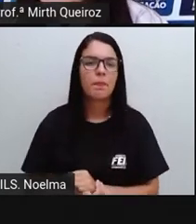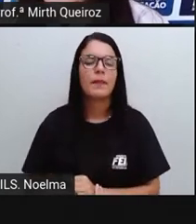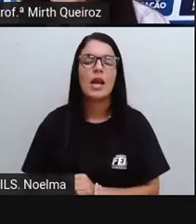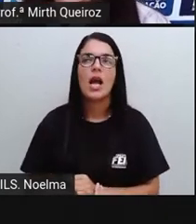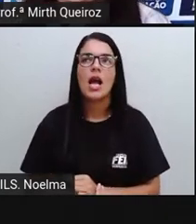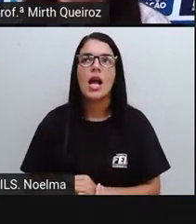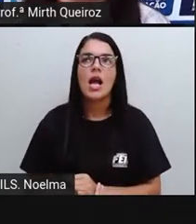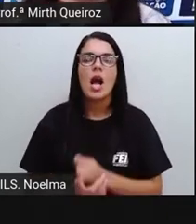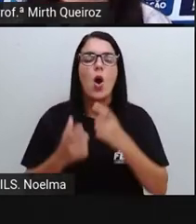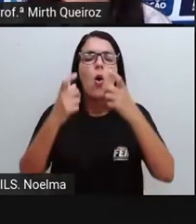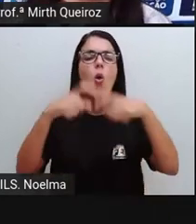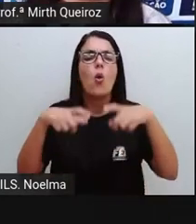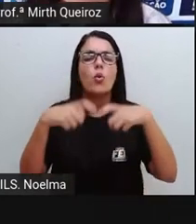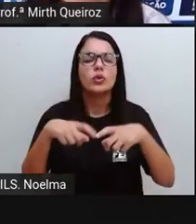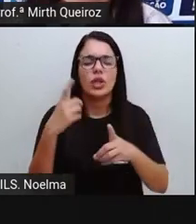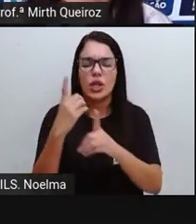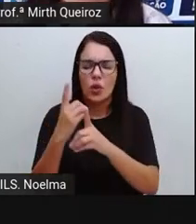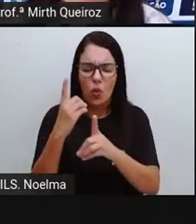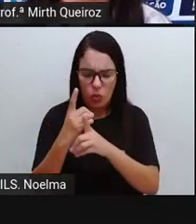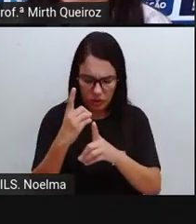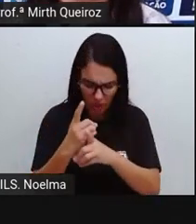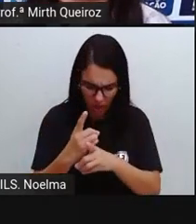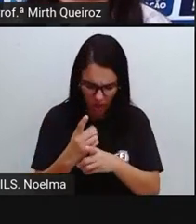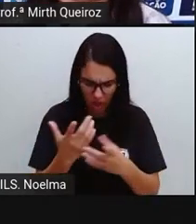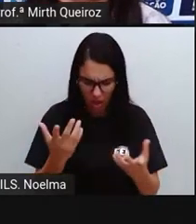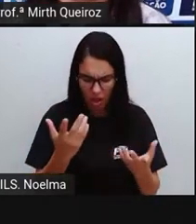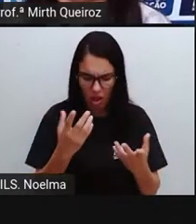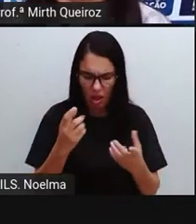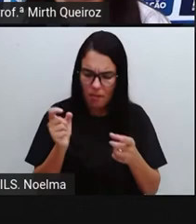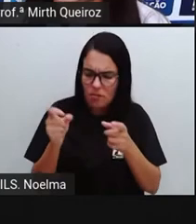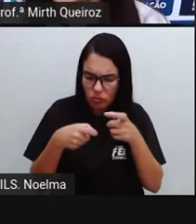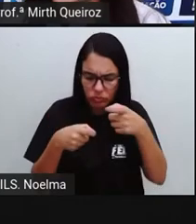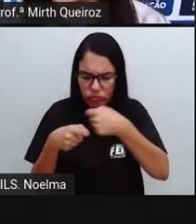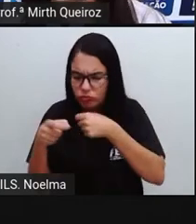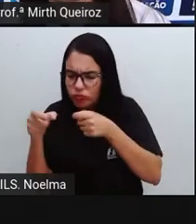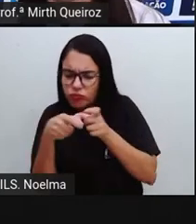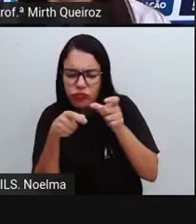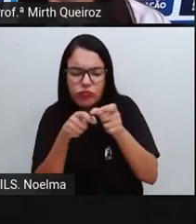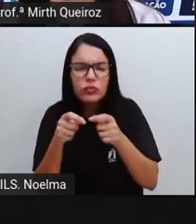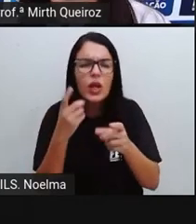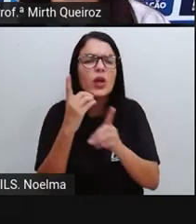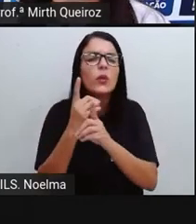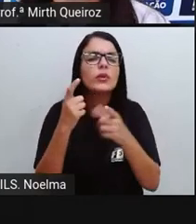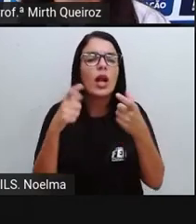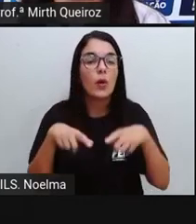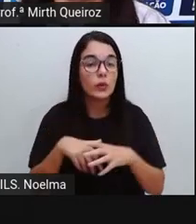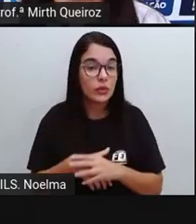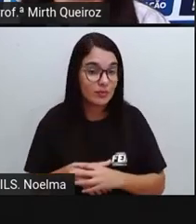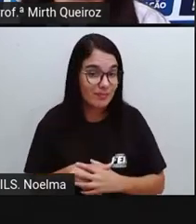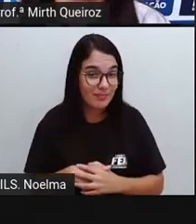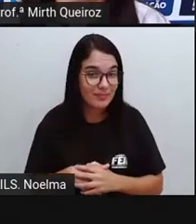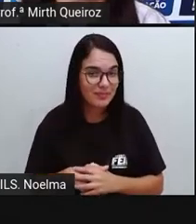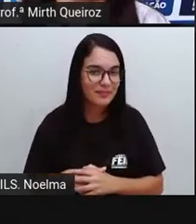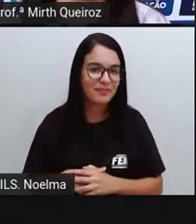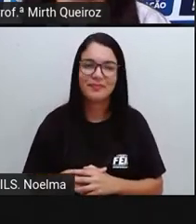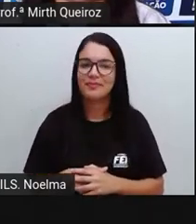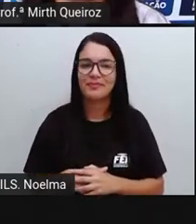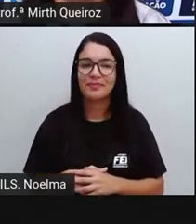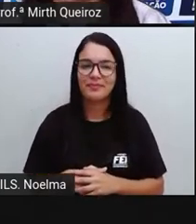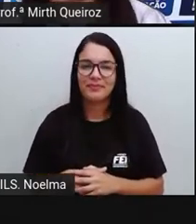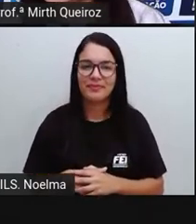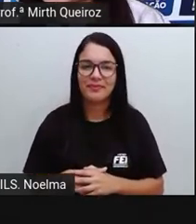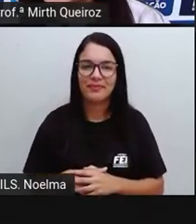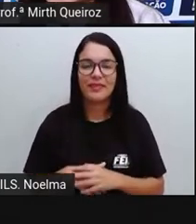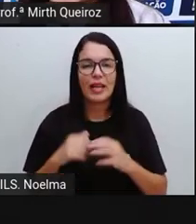mosaicos? A gente falou na nossa aula passada de matemática e ciência da natureza. Em que locais a gente pode encontrar os